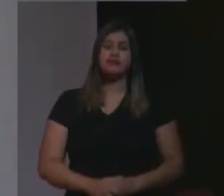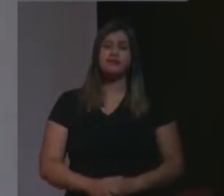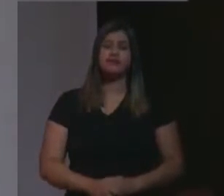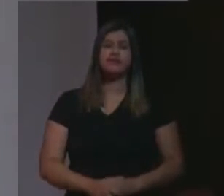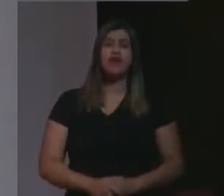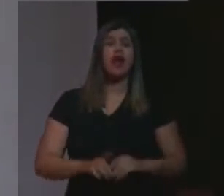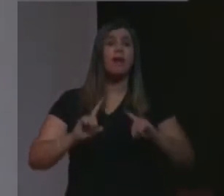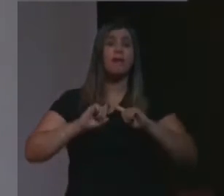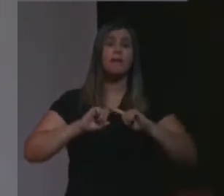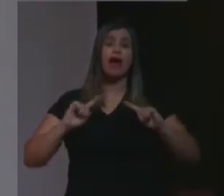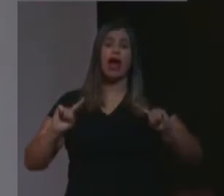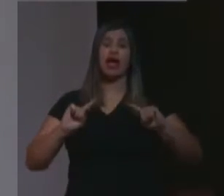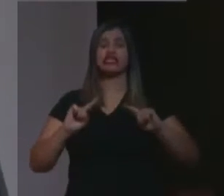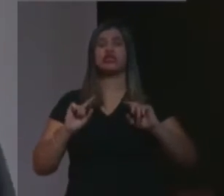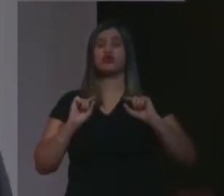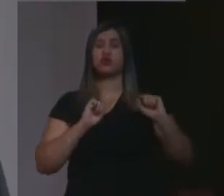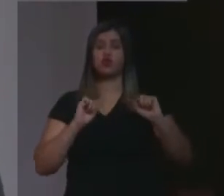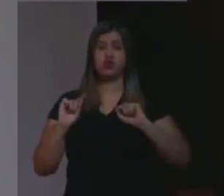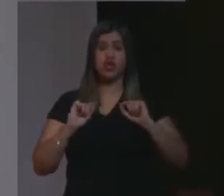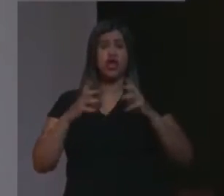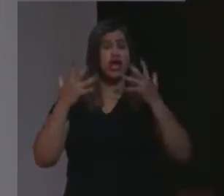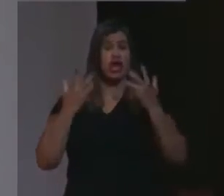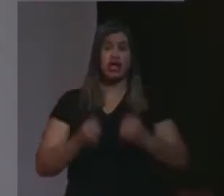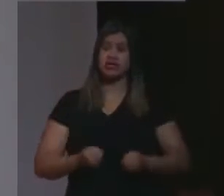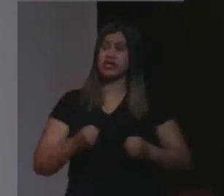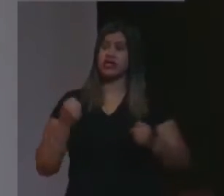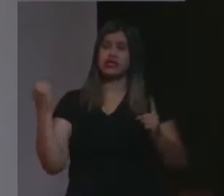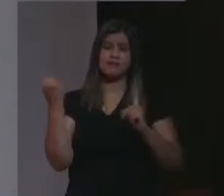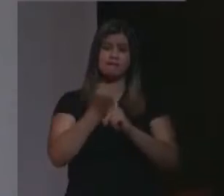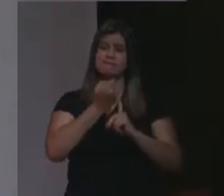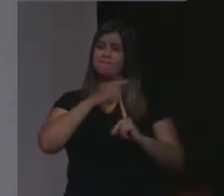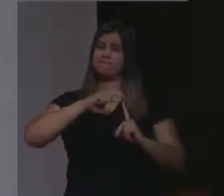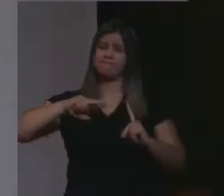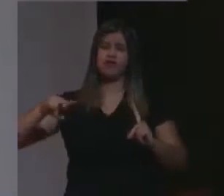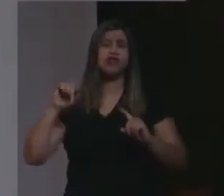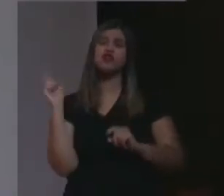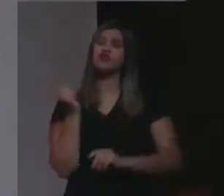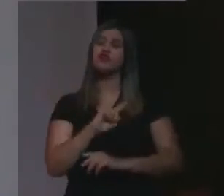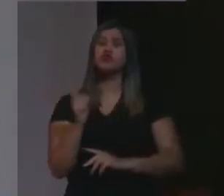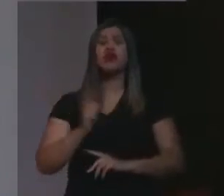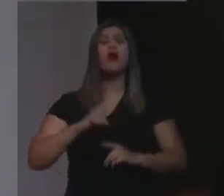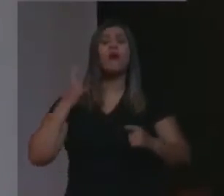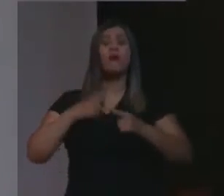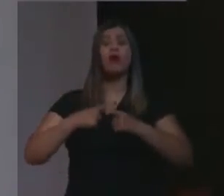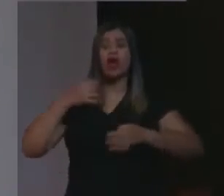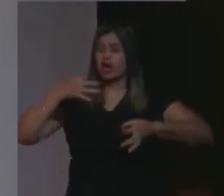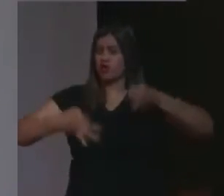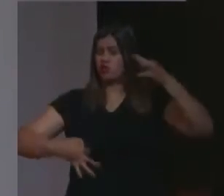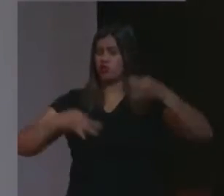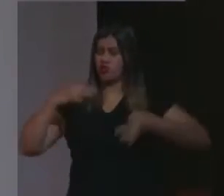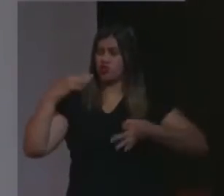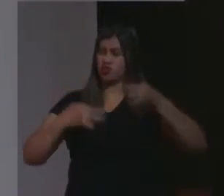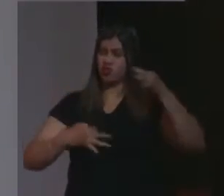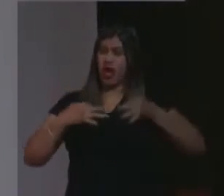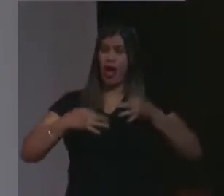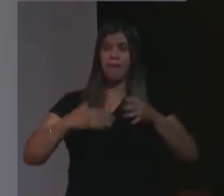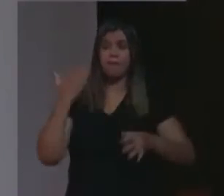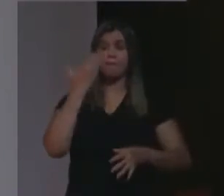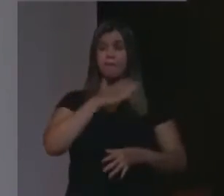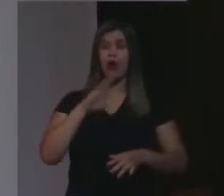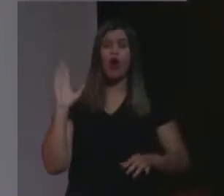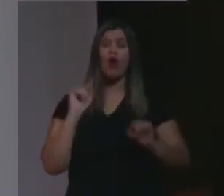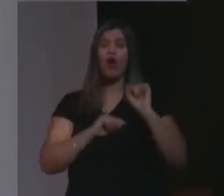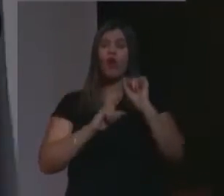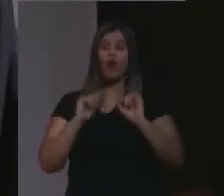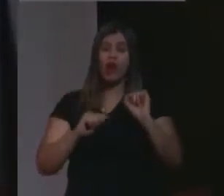simbólico que esse tribunal negue o genocídio, até para mostrar que este julgamento não é um julgamento